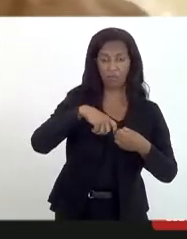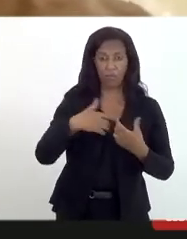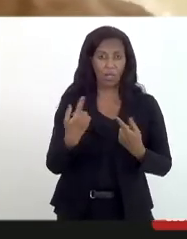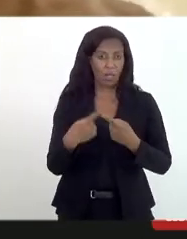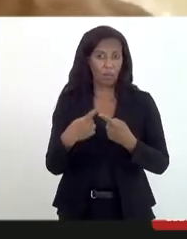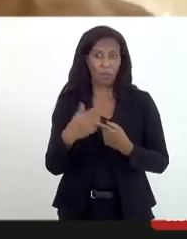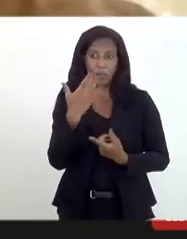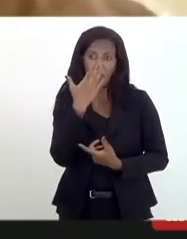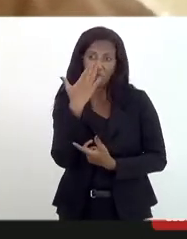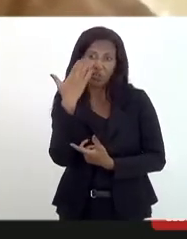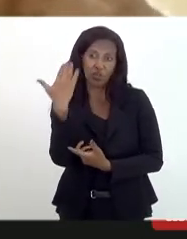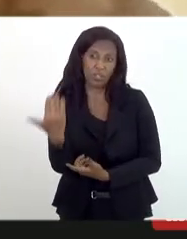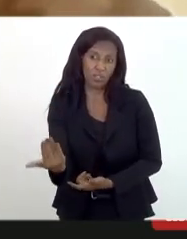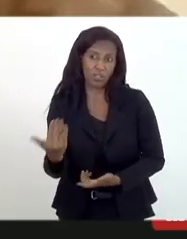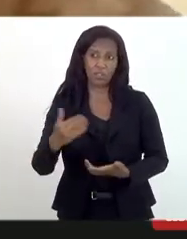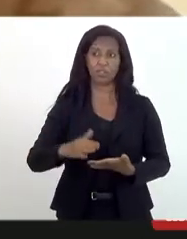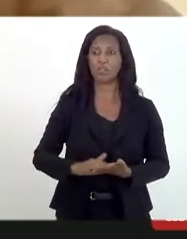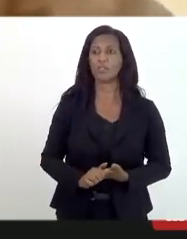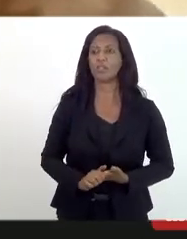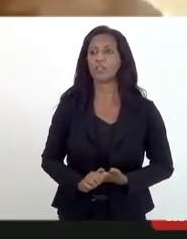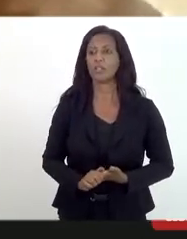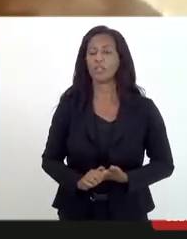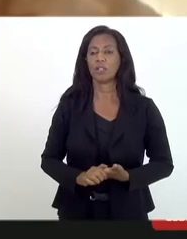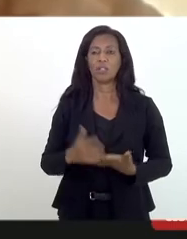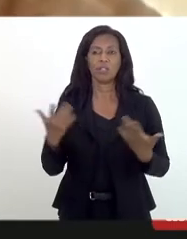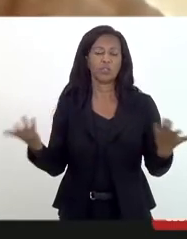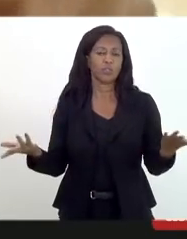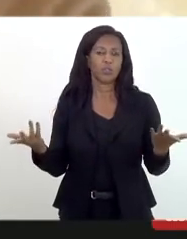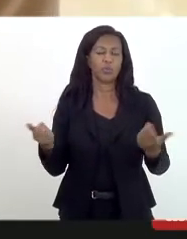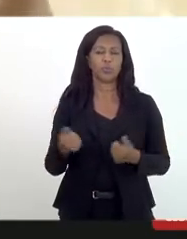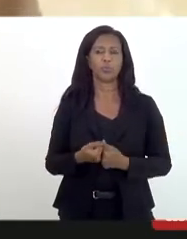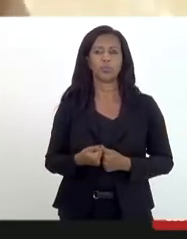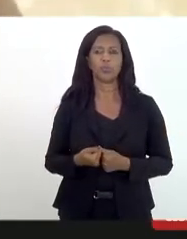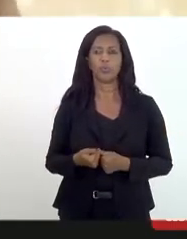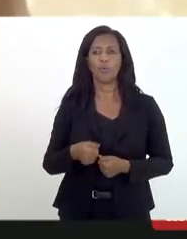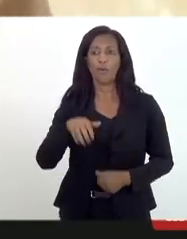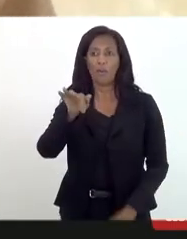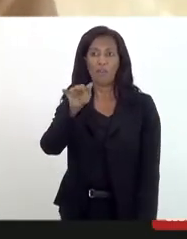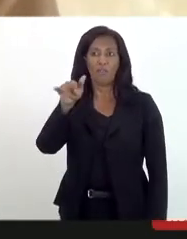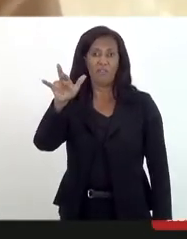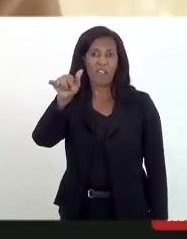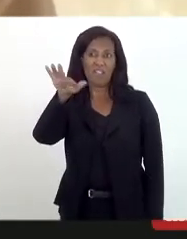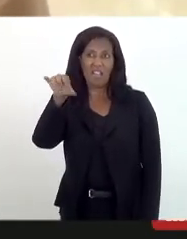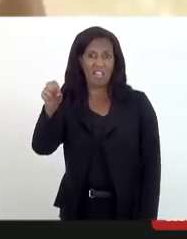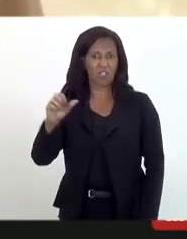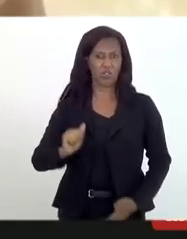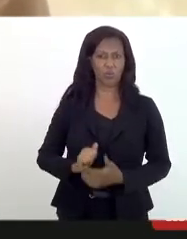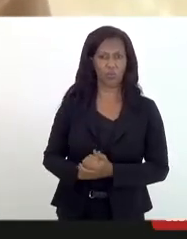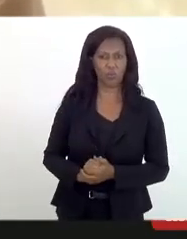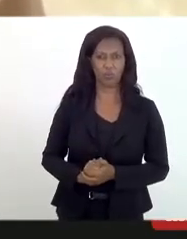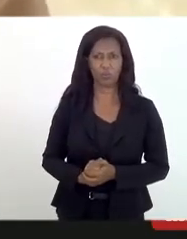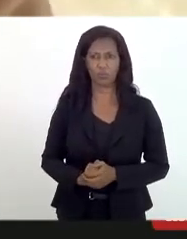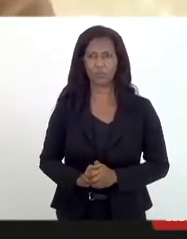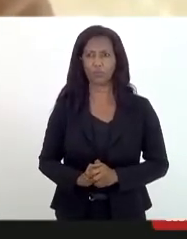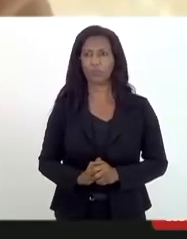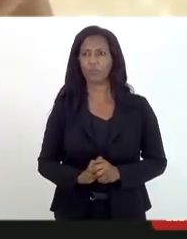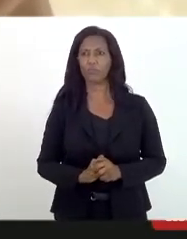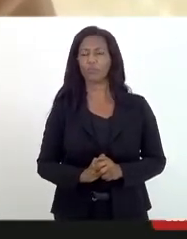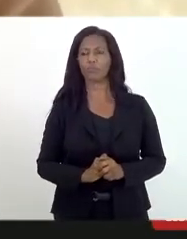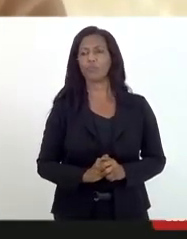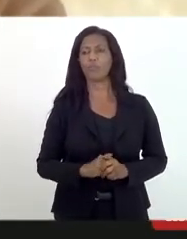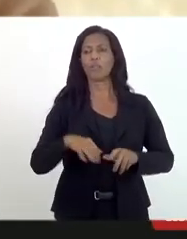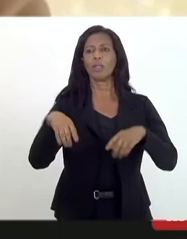fanático, porque esse fanático, isso que eu queria chamar a atenção da Mônica, a Renata,